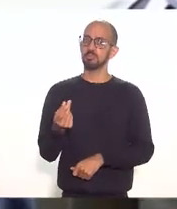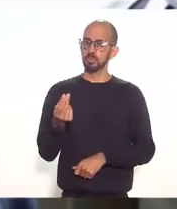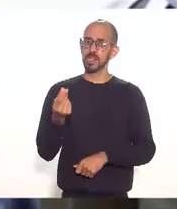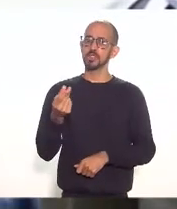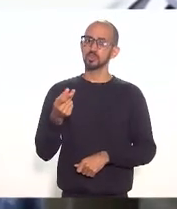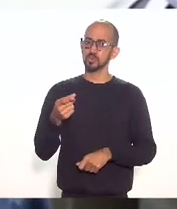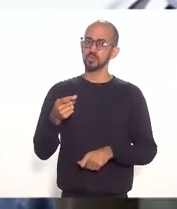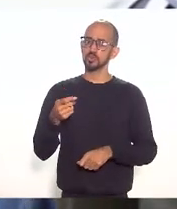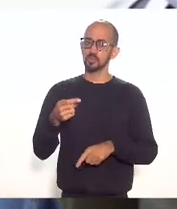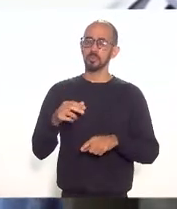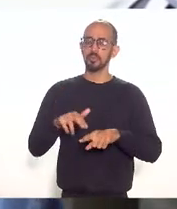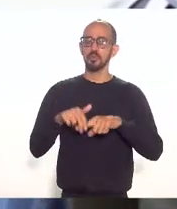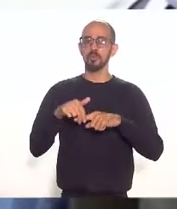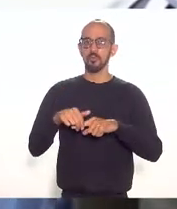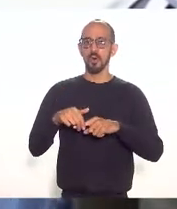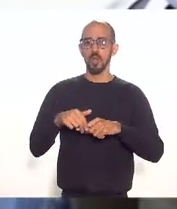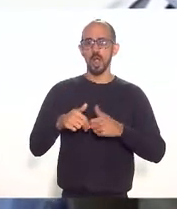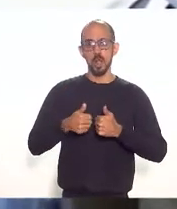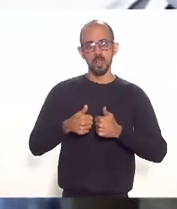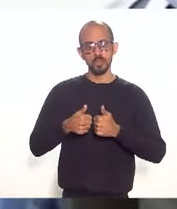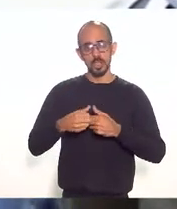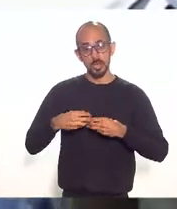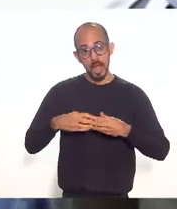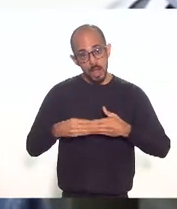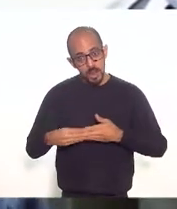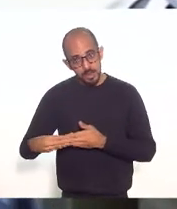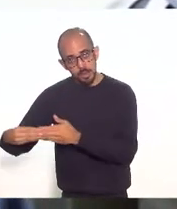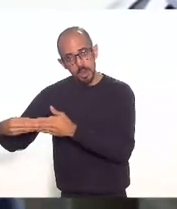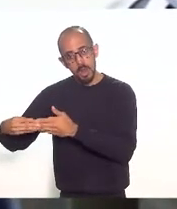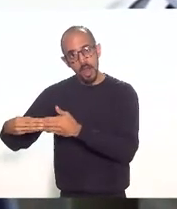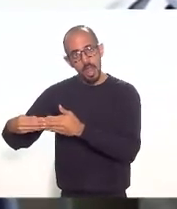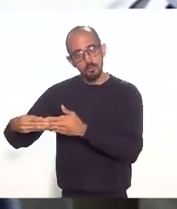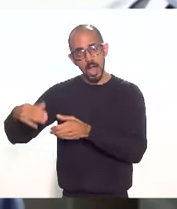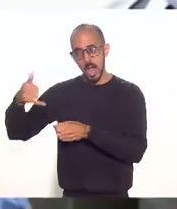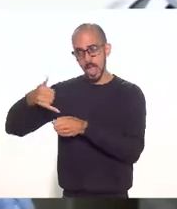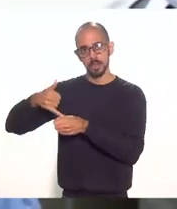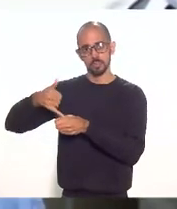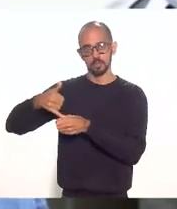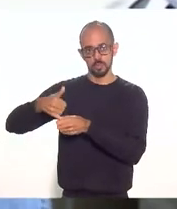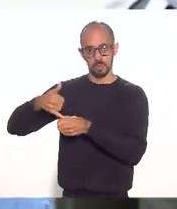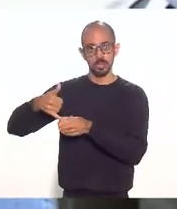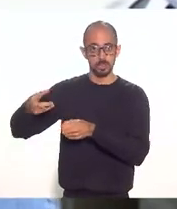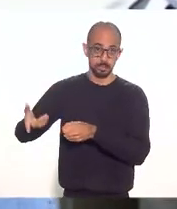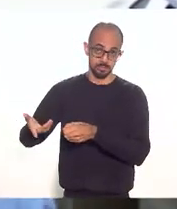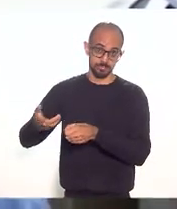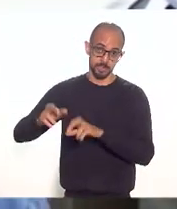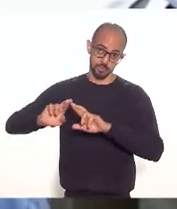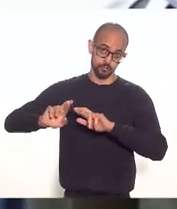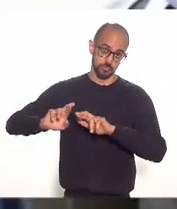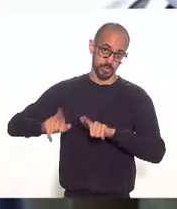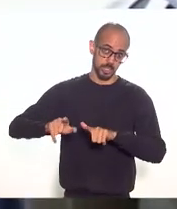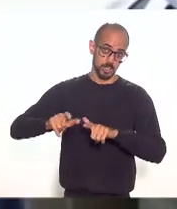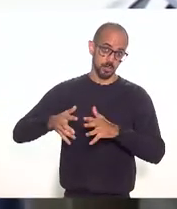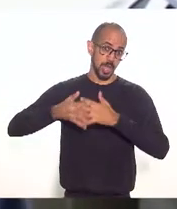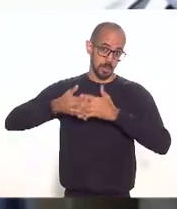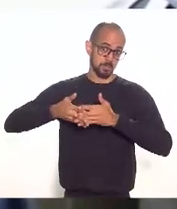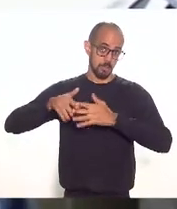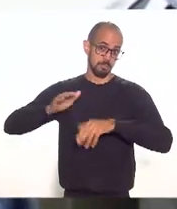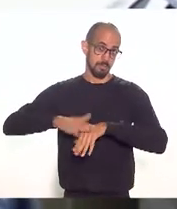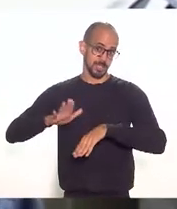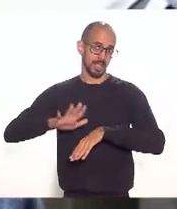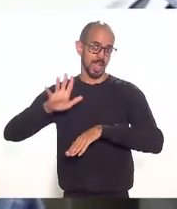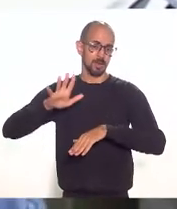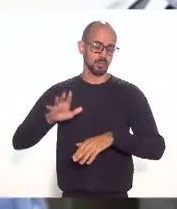transportes. O transporte por duto é mais barato do que o transporte por caminhão. E a terceira